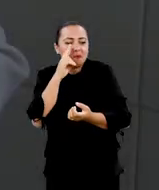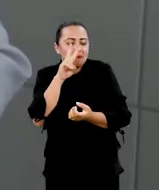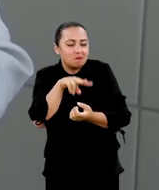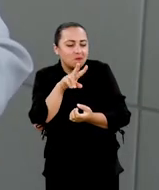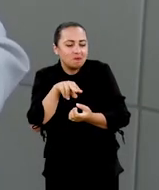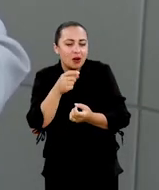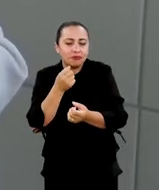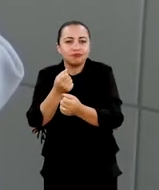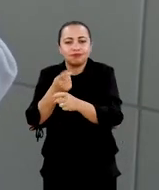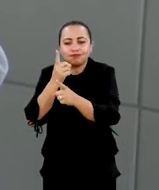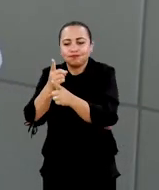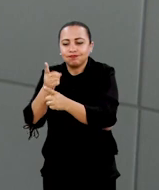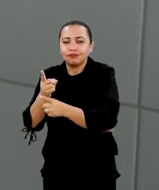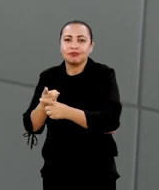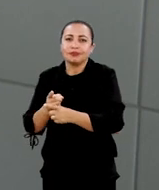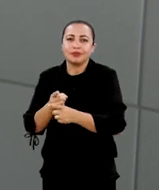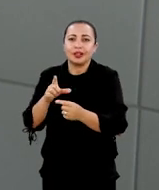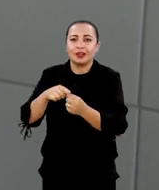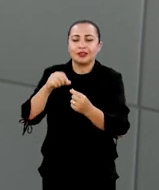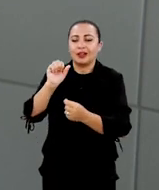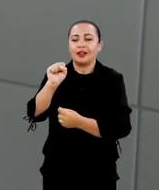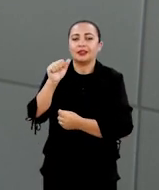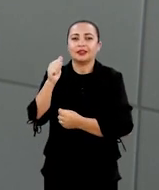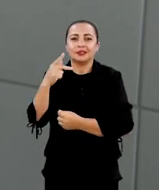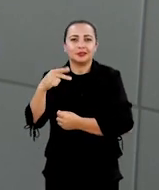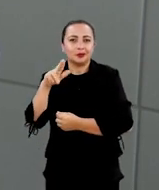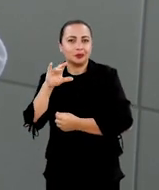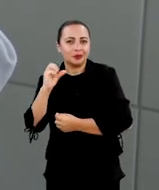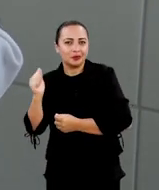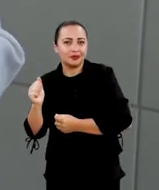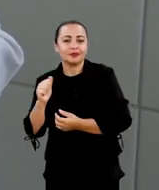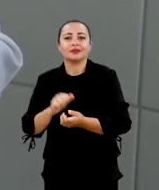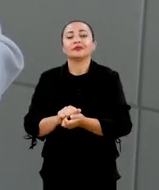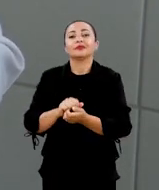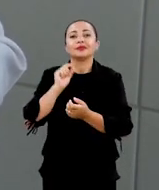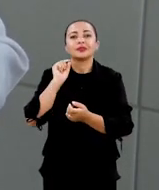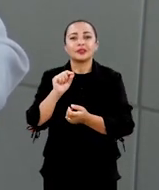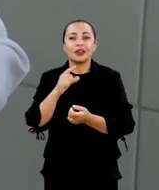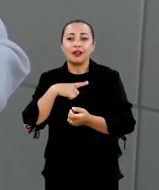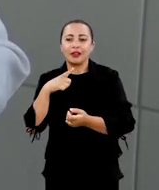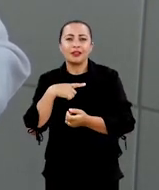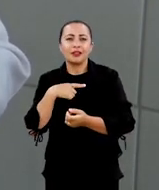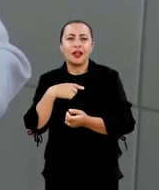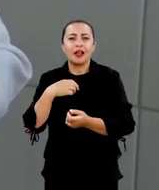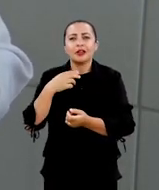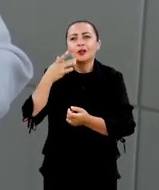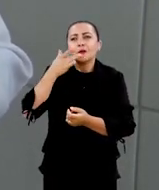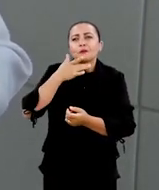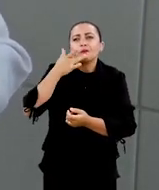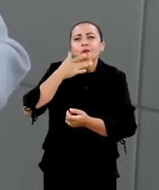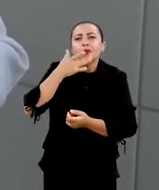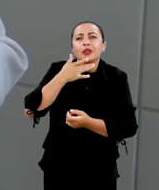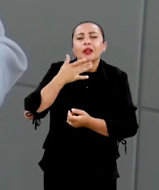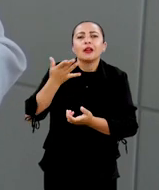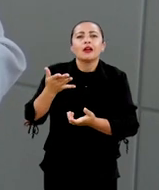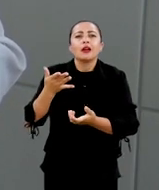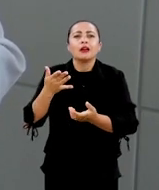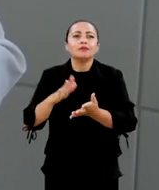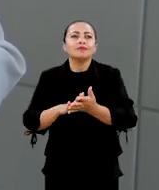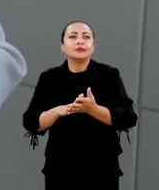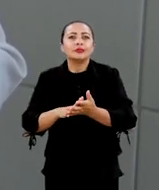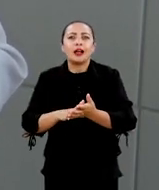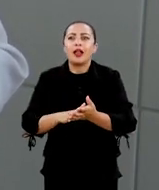tesouro, que são essa amêndoa de sapucaia, que tem um sabor